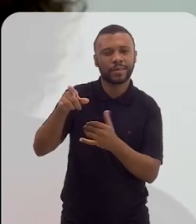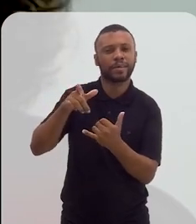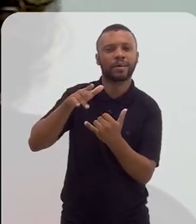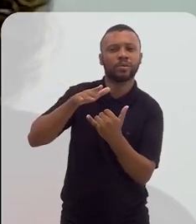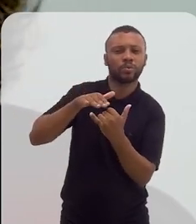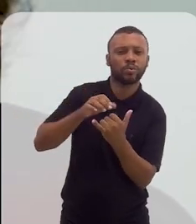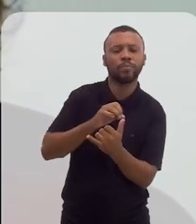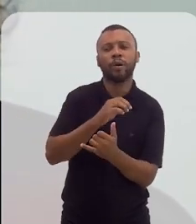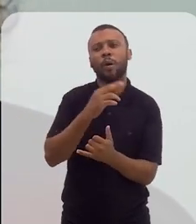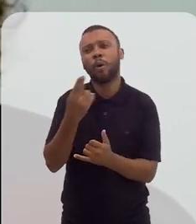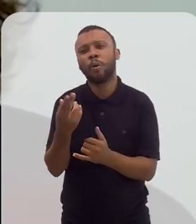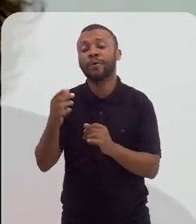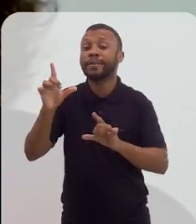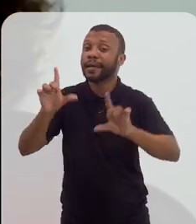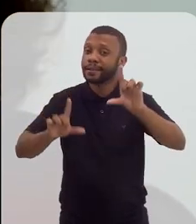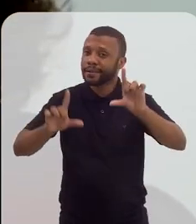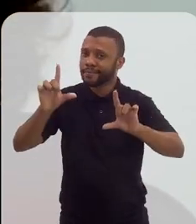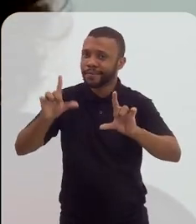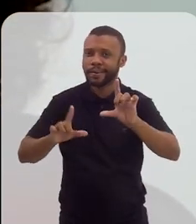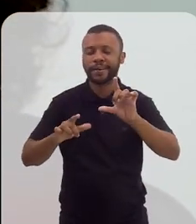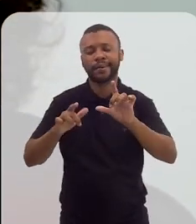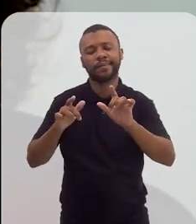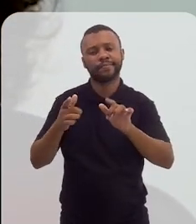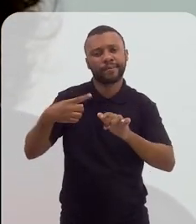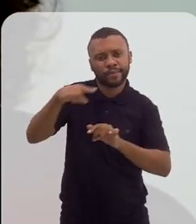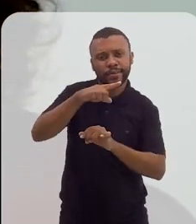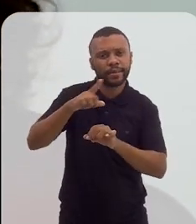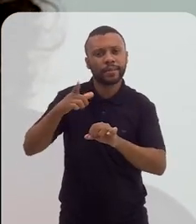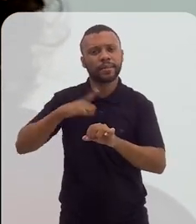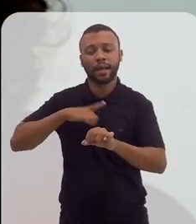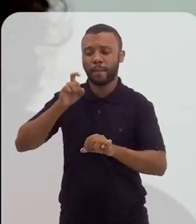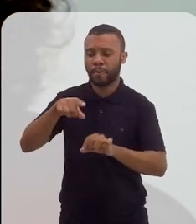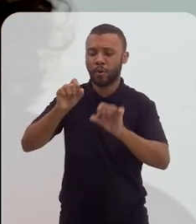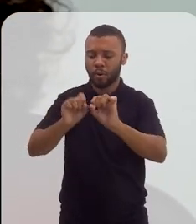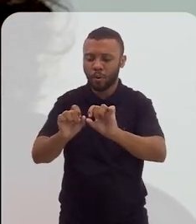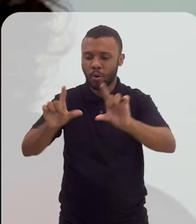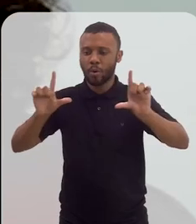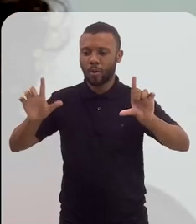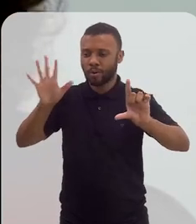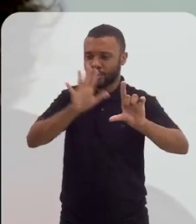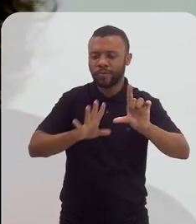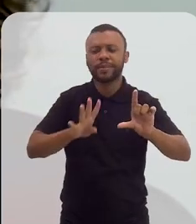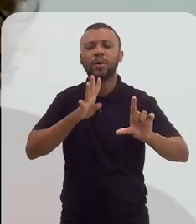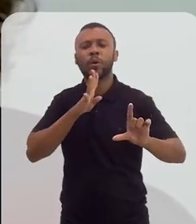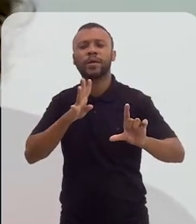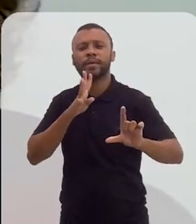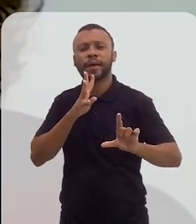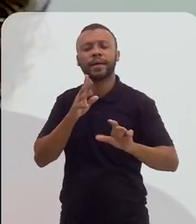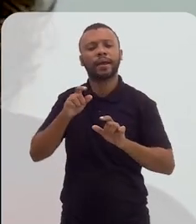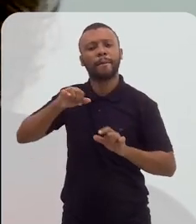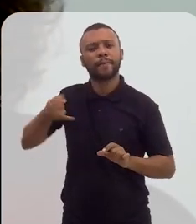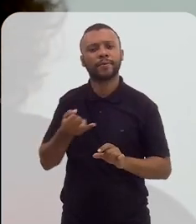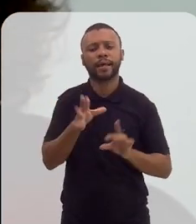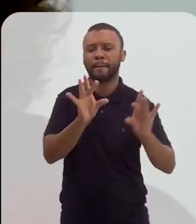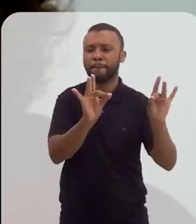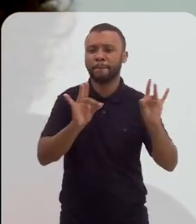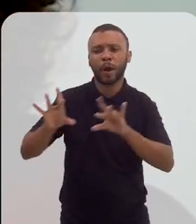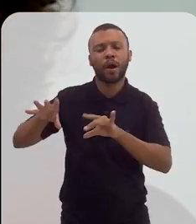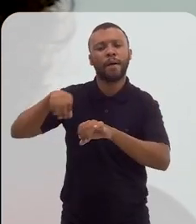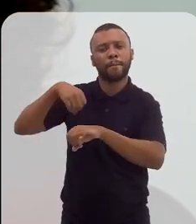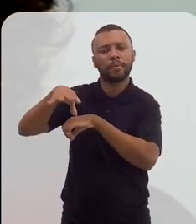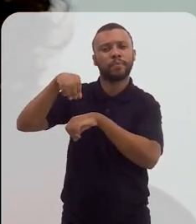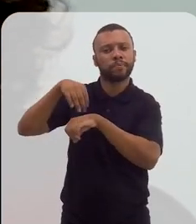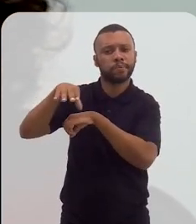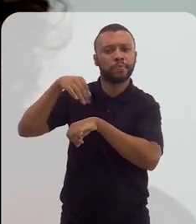caixinha do YouTube, seja na TV, no link, as pessoas acessarem, para, justamente, conhecerem e poderem compartilhar. Eu acho que